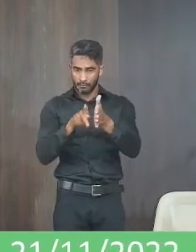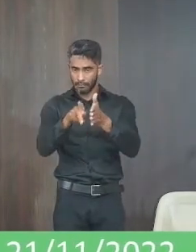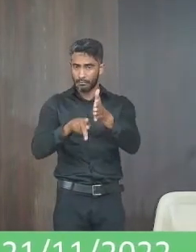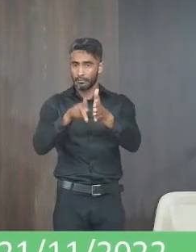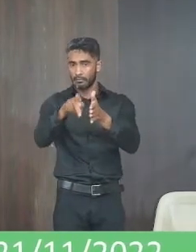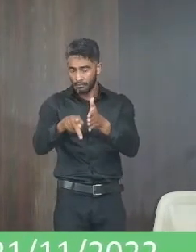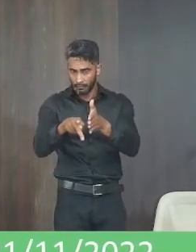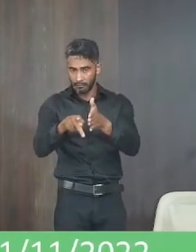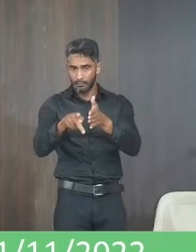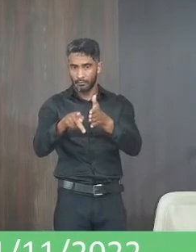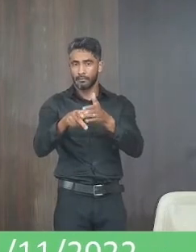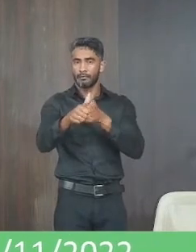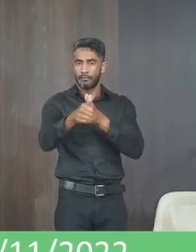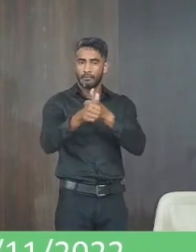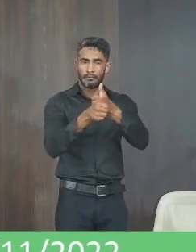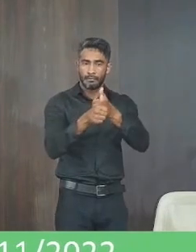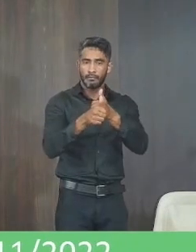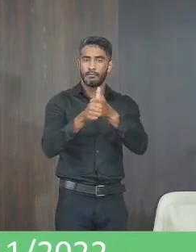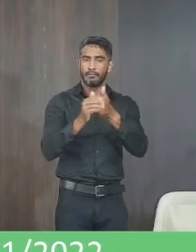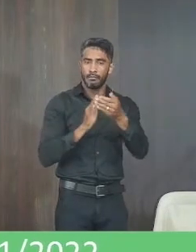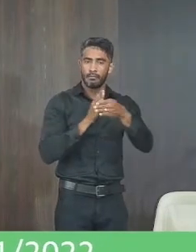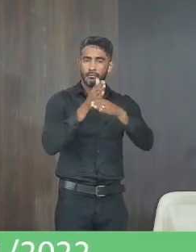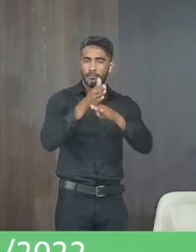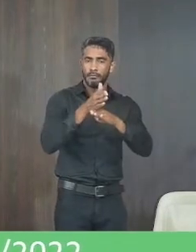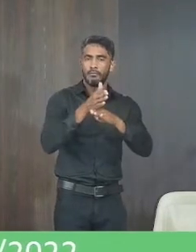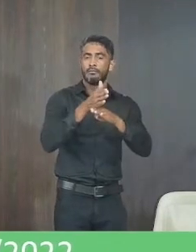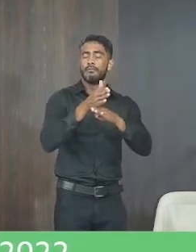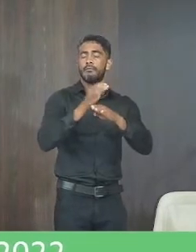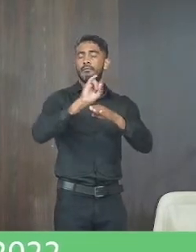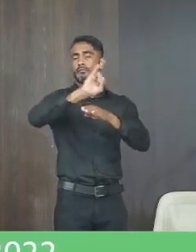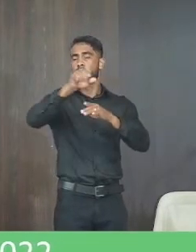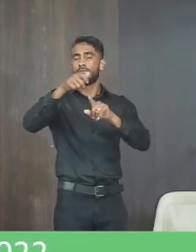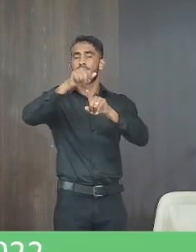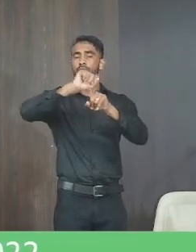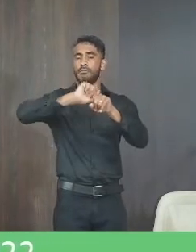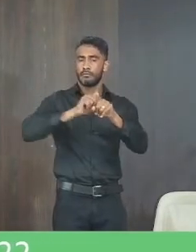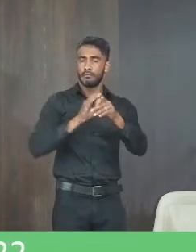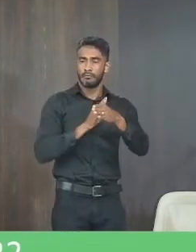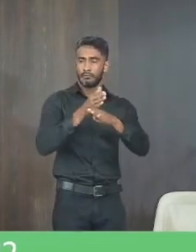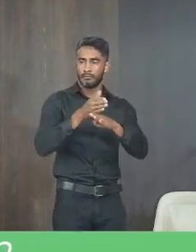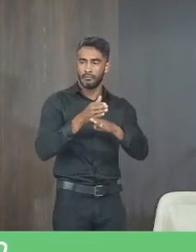final sentido a jaiba na altura do número 1810